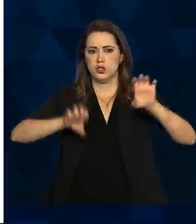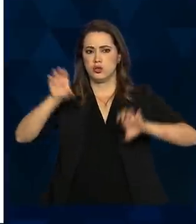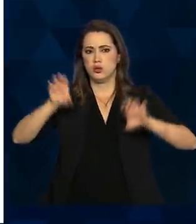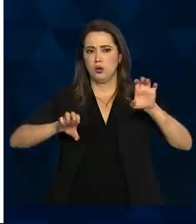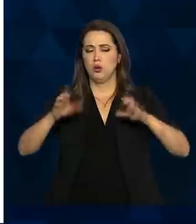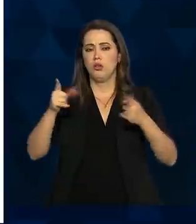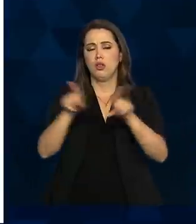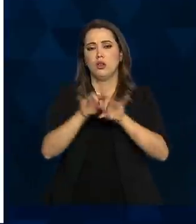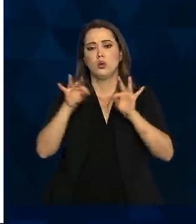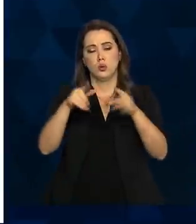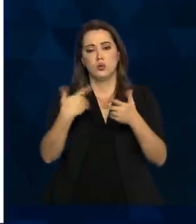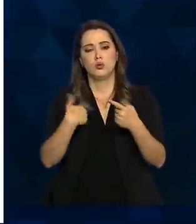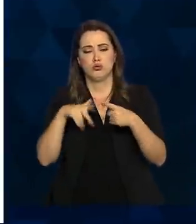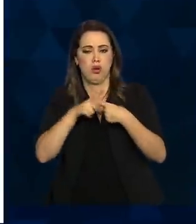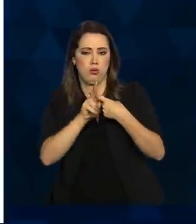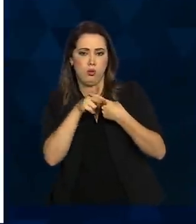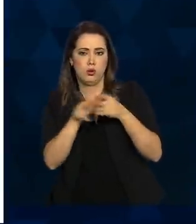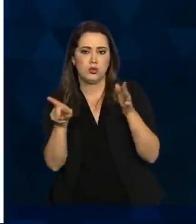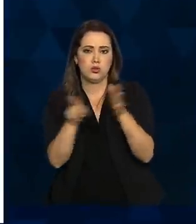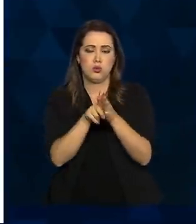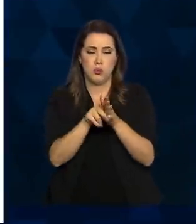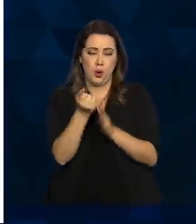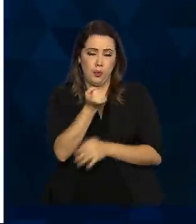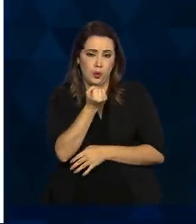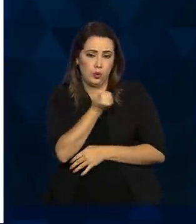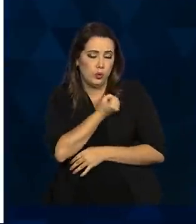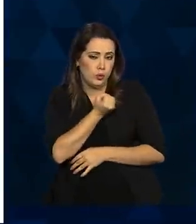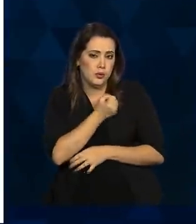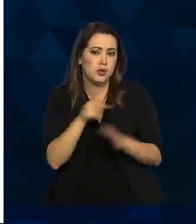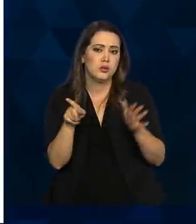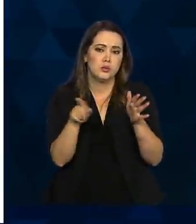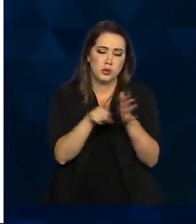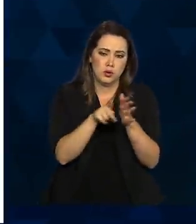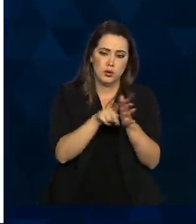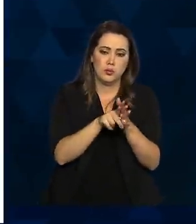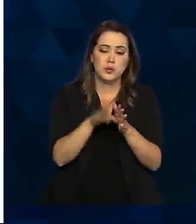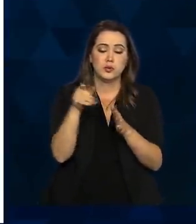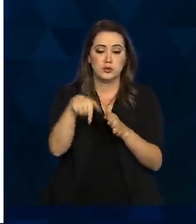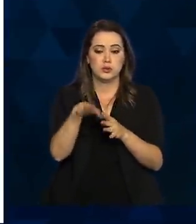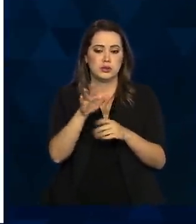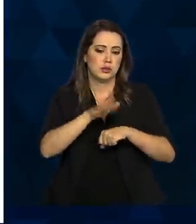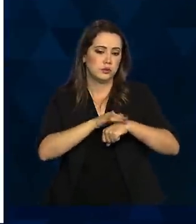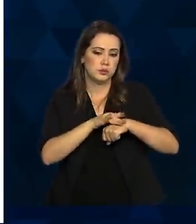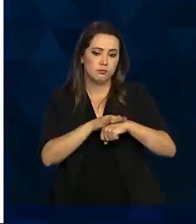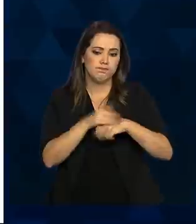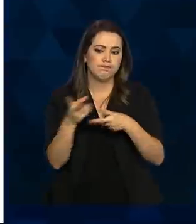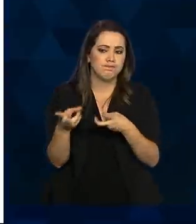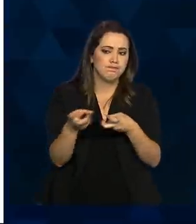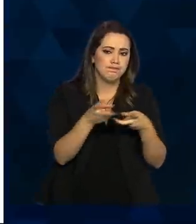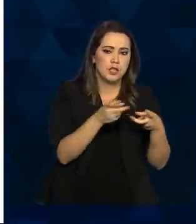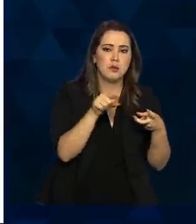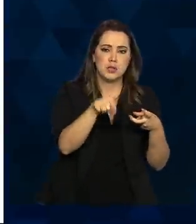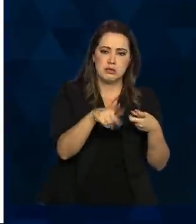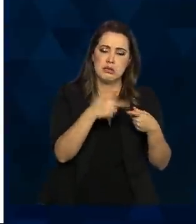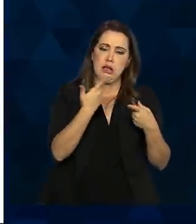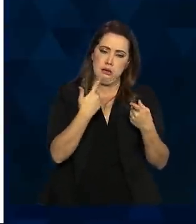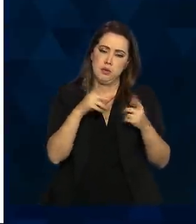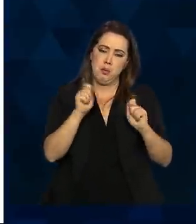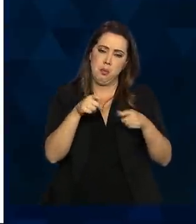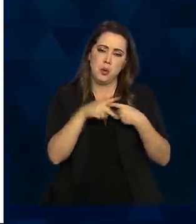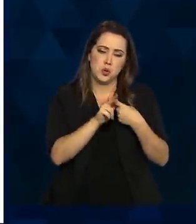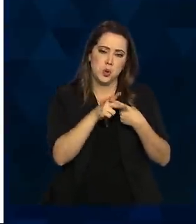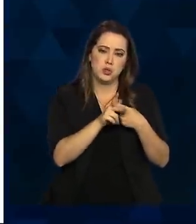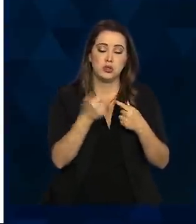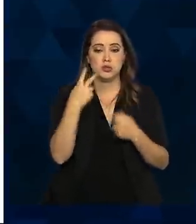num algoritmo conhecido da epidemiologia para sensibilidade e especificidade do teste. É um teste de punção digital,